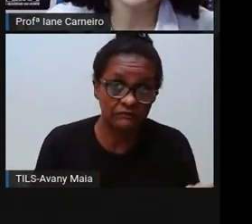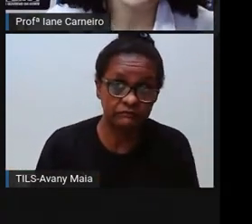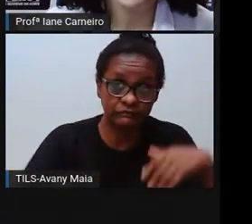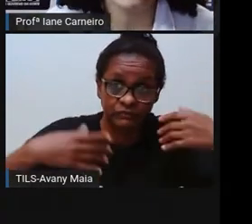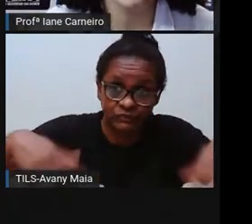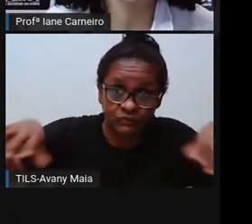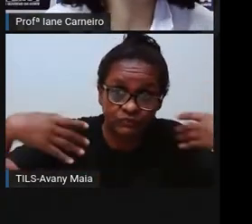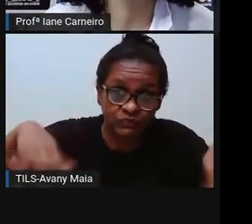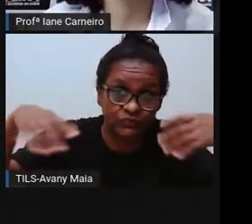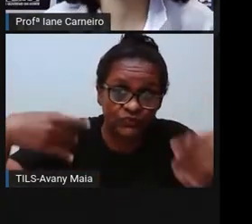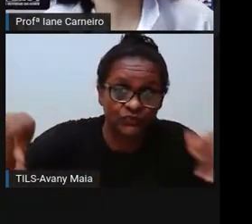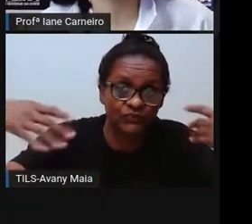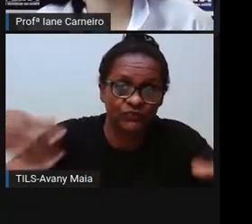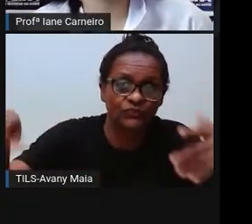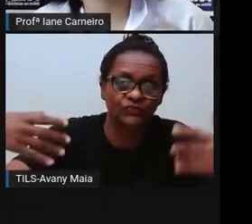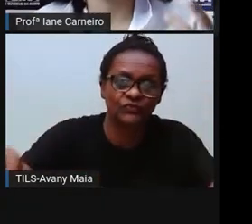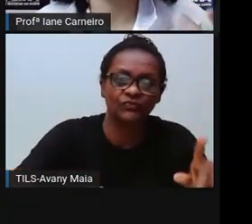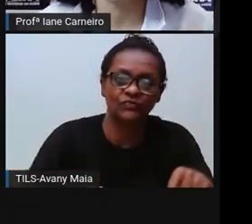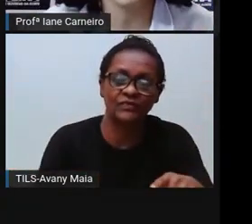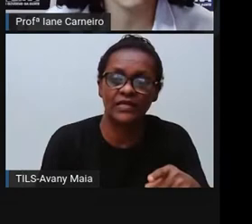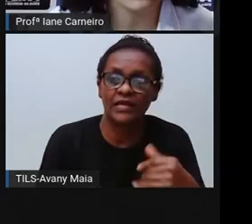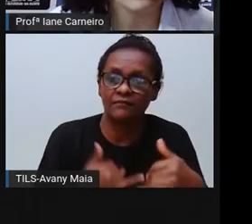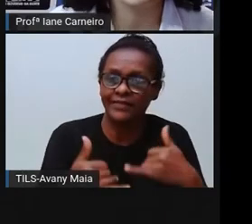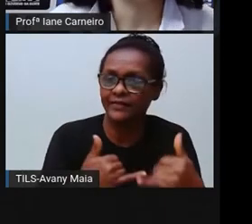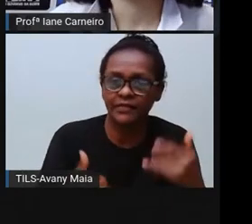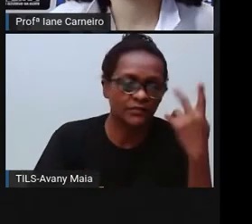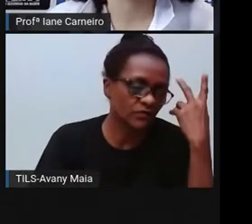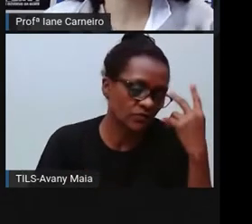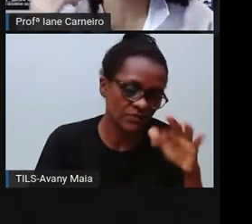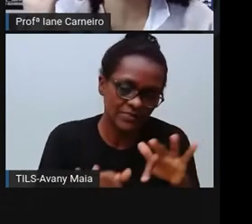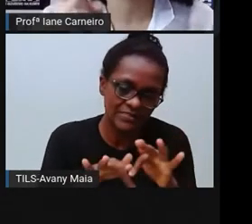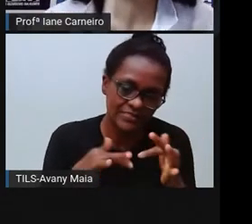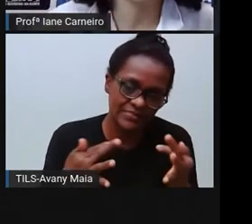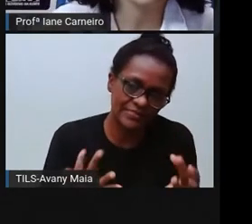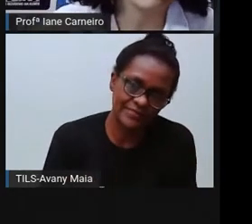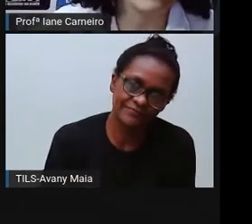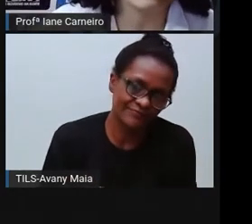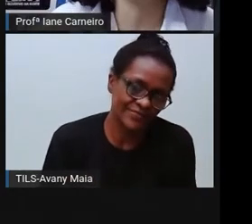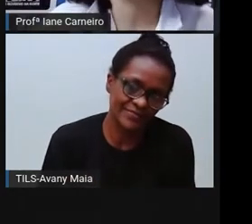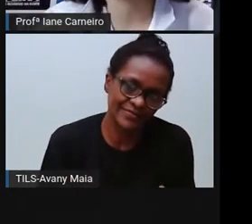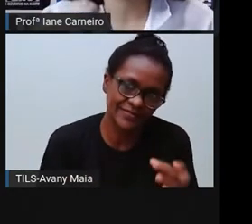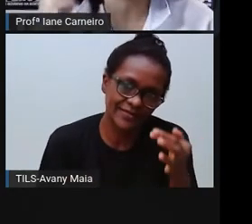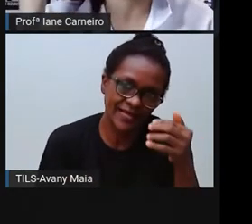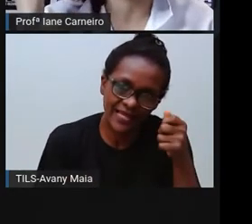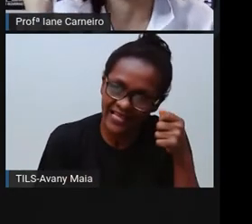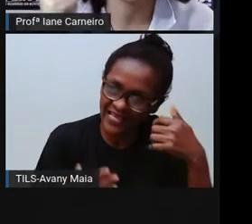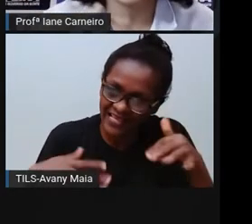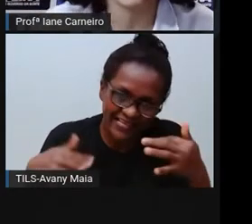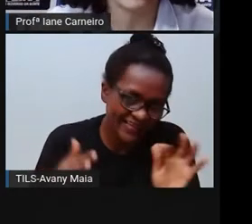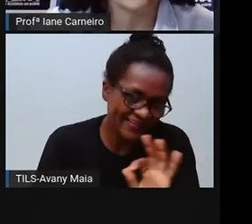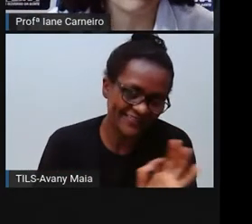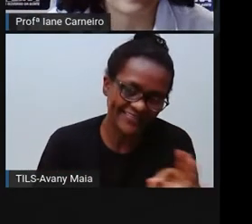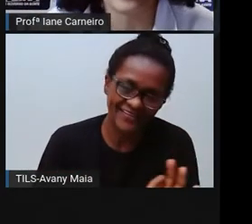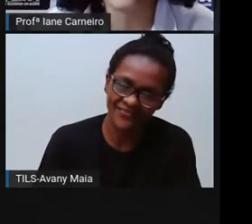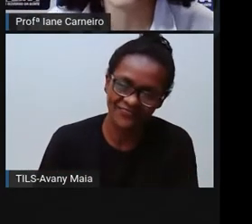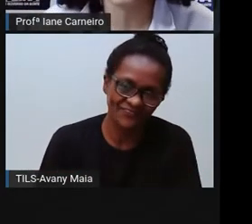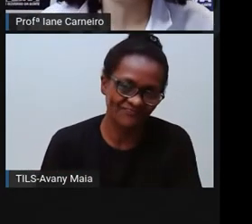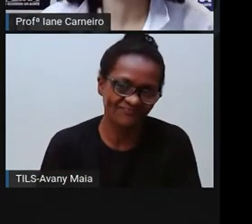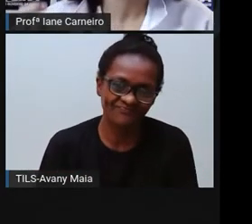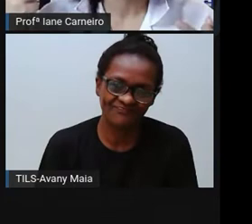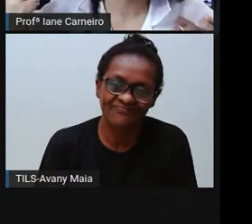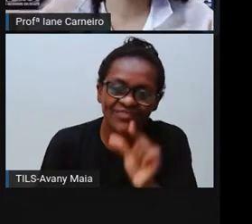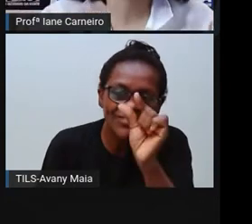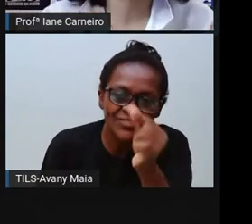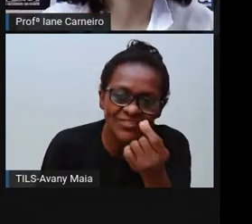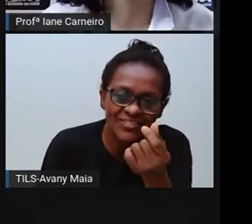esses brinquedos aqui, não, né? Esses brinquedos, a maioria deles, eles não precisam usar pilha, a gente não precisa colocar no carregador,